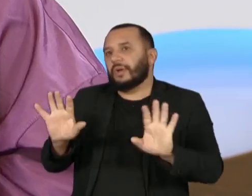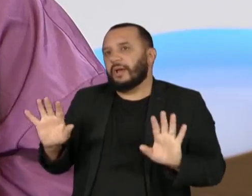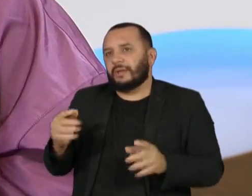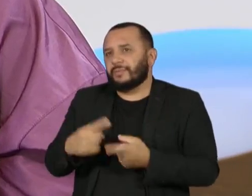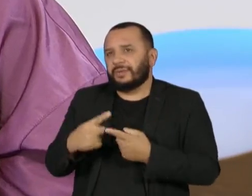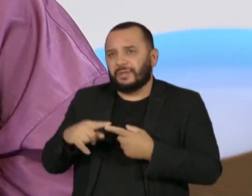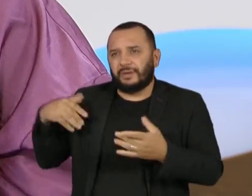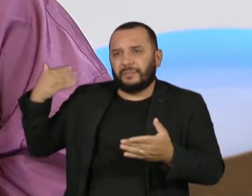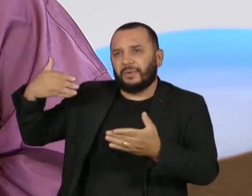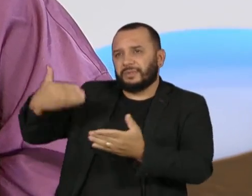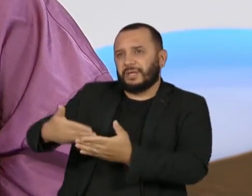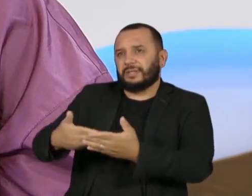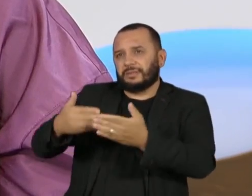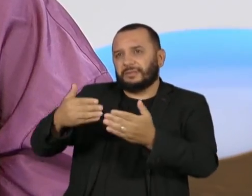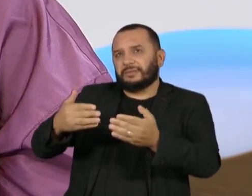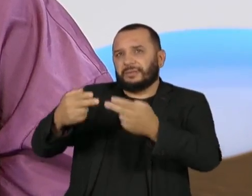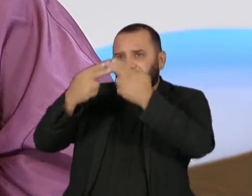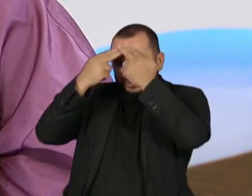traumático.